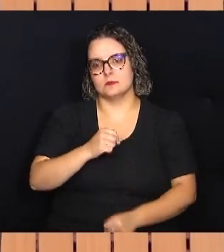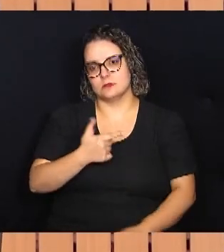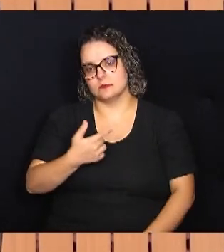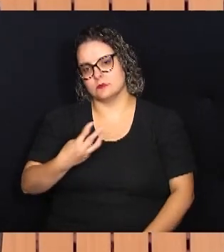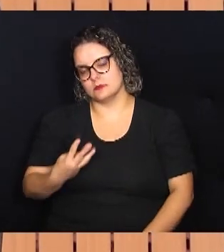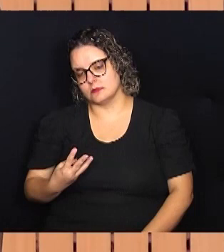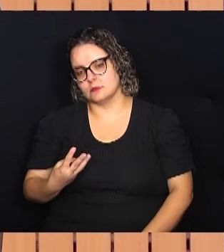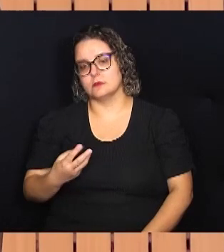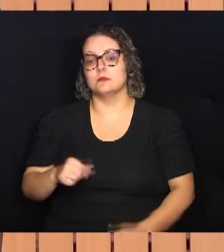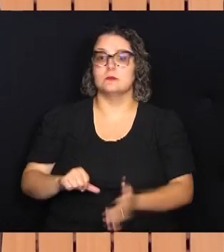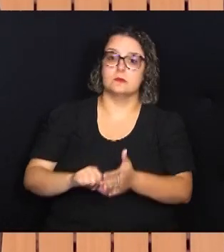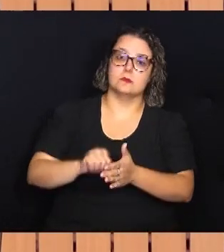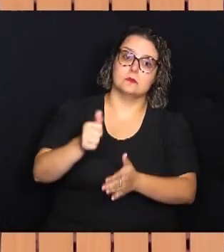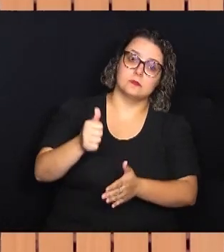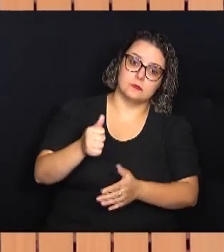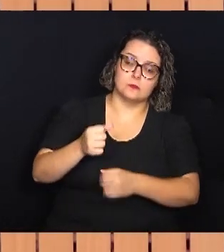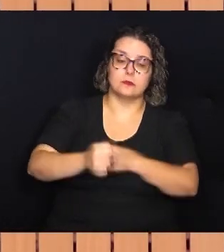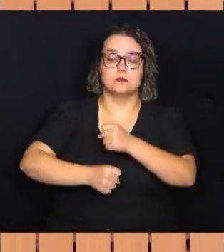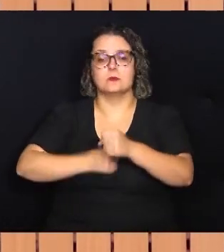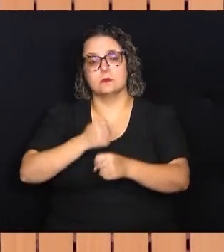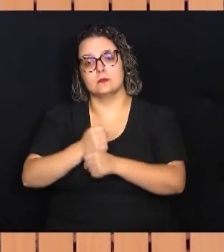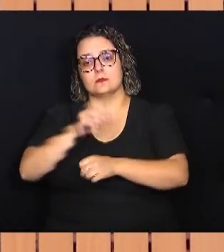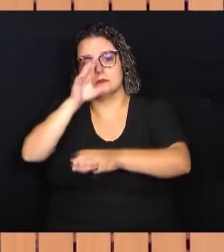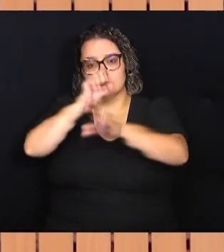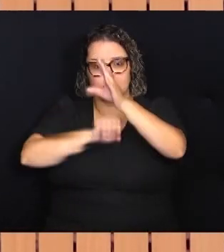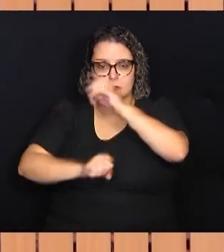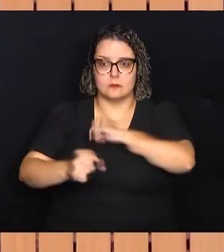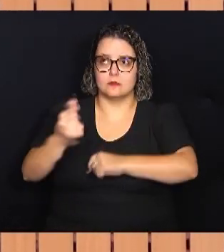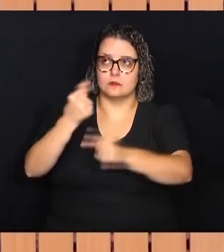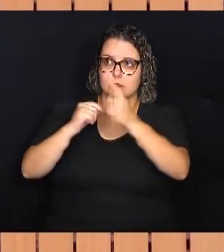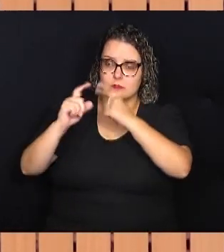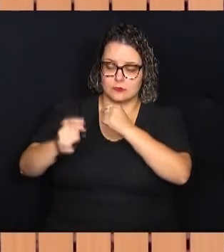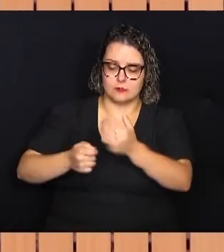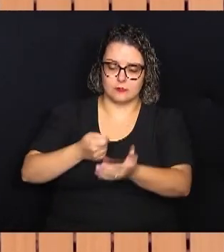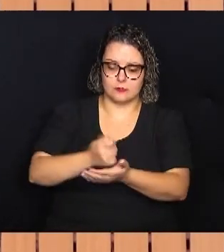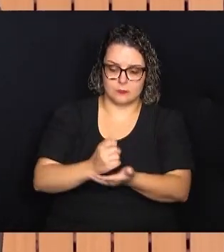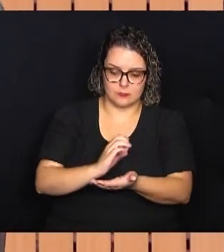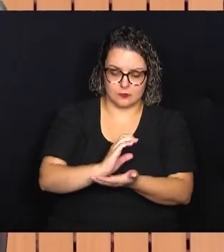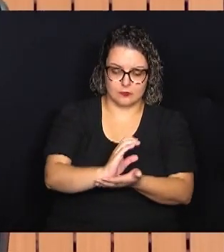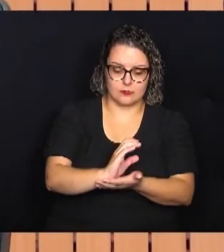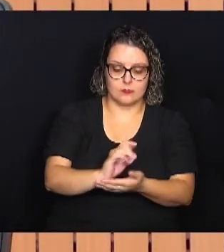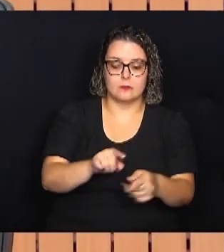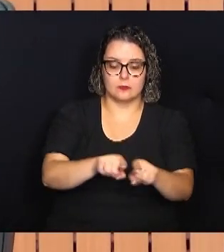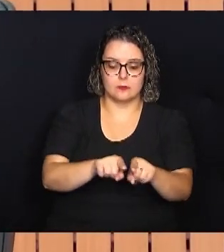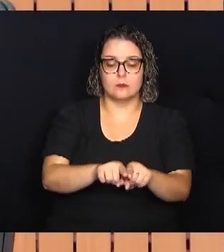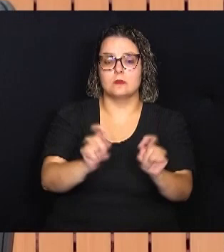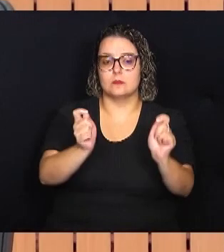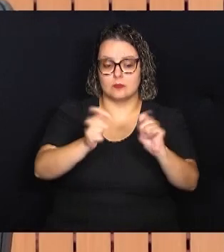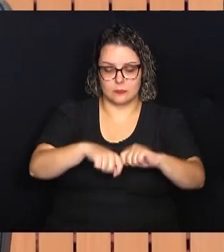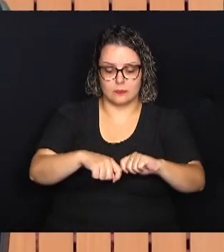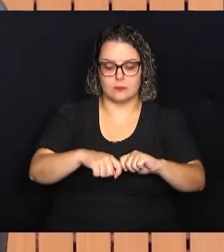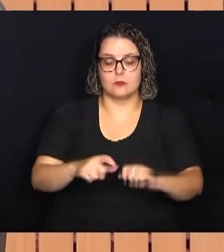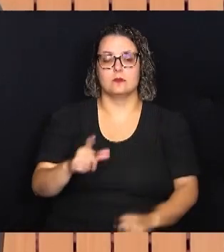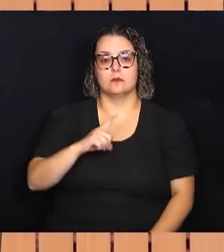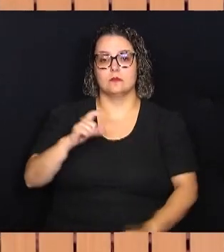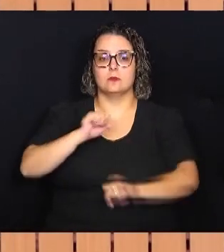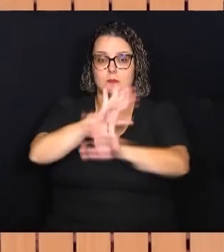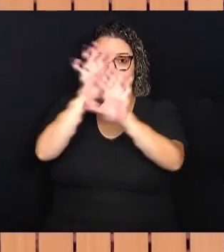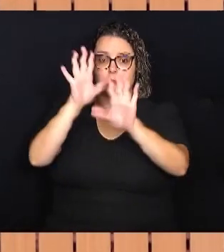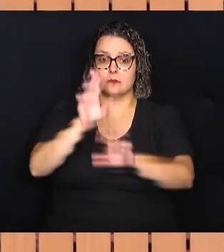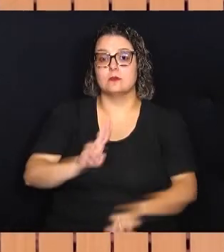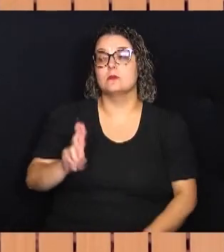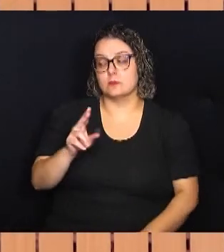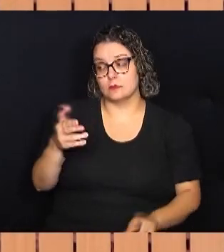ainda estava aprendendo, tanto na destinação quanto na execução, acho que a gente teve bastante transparência, a gente até usou como referência,